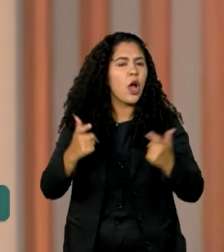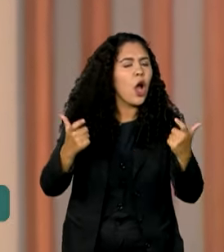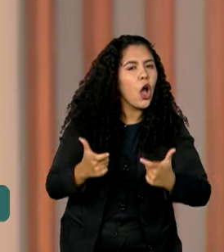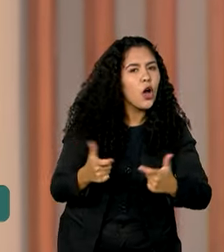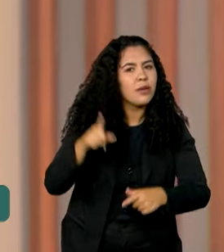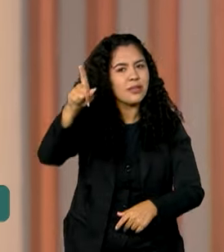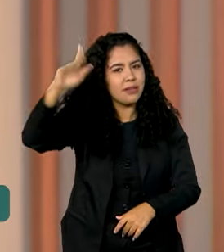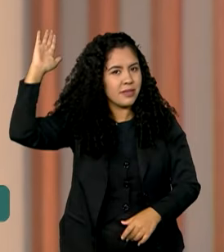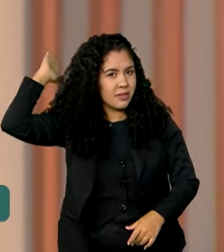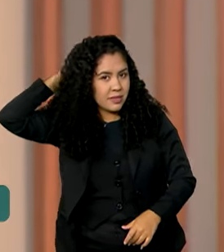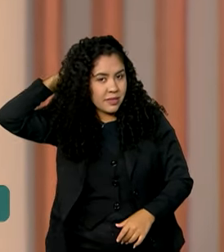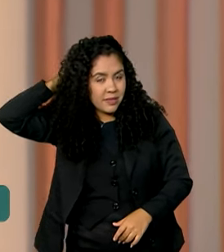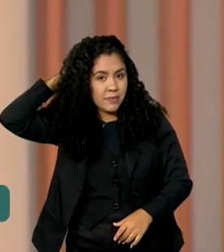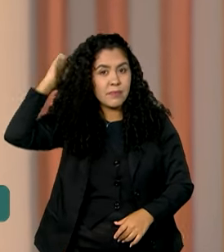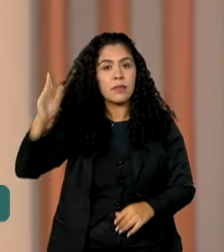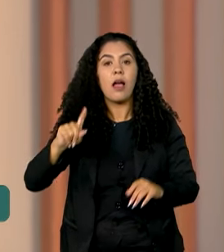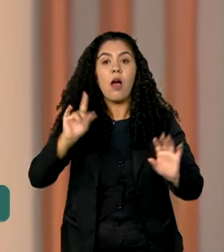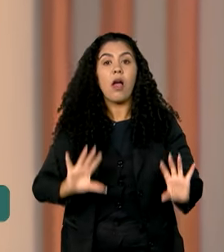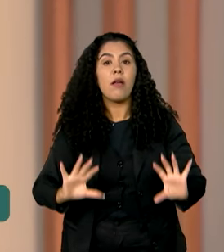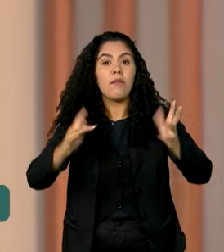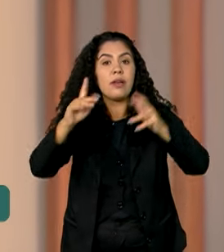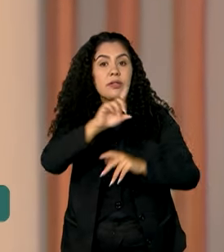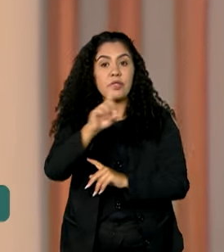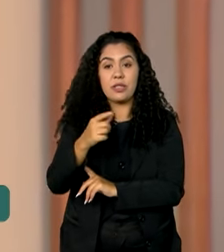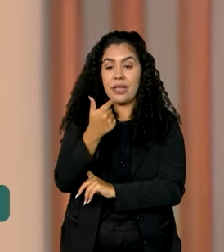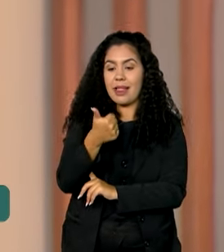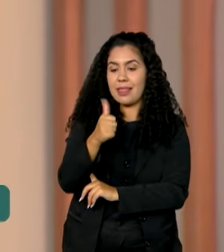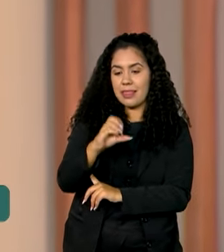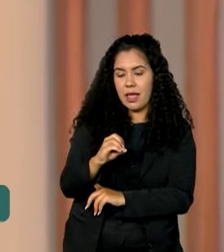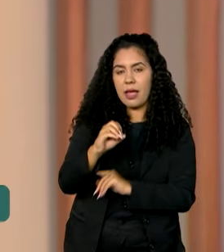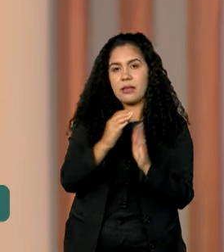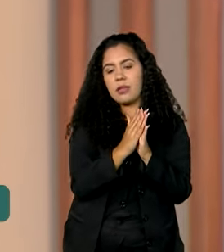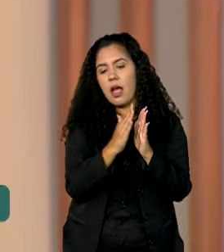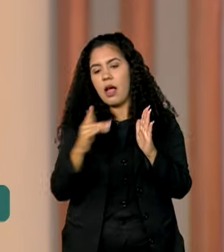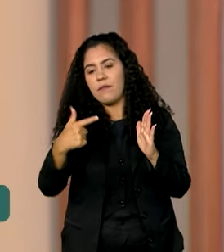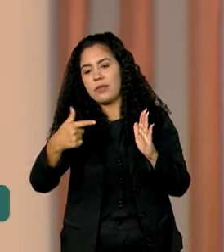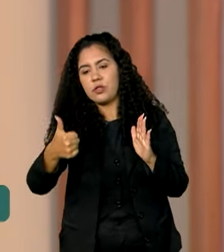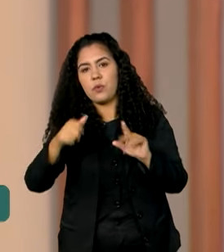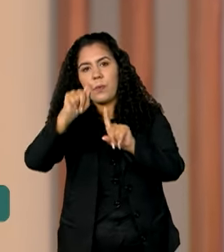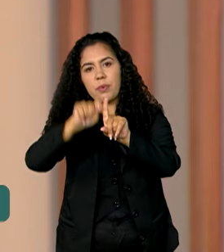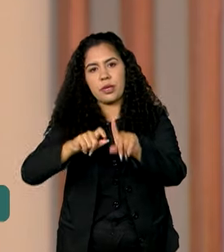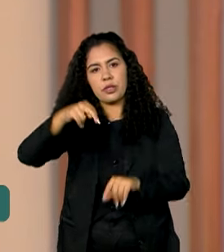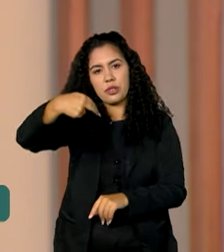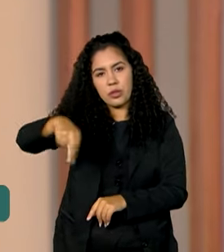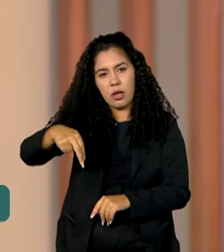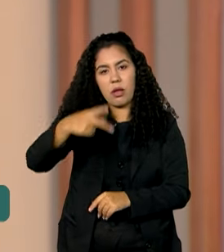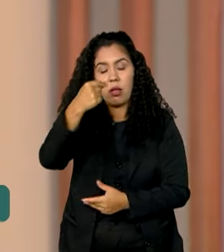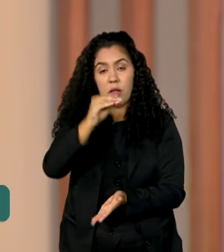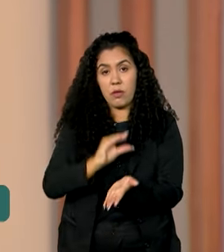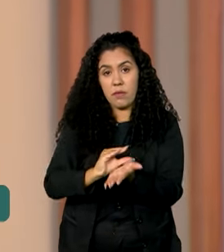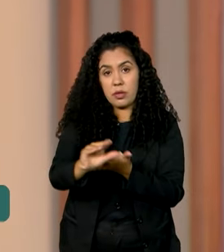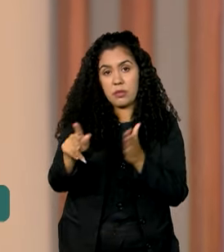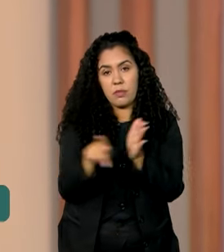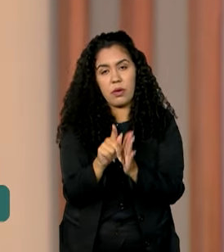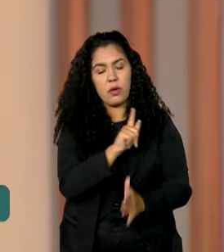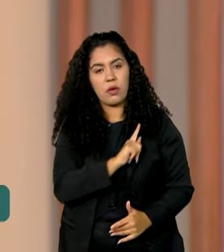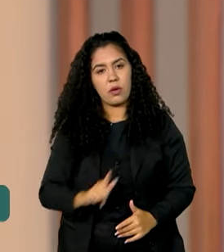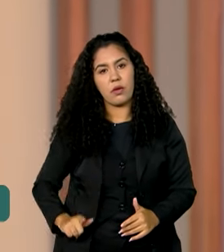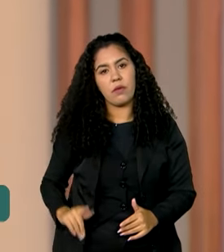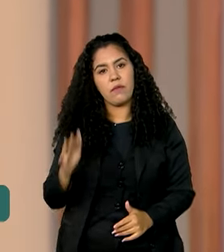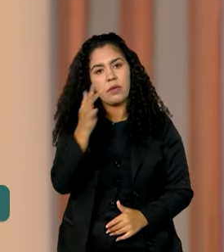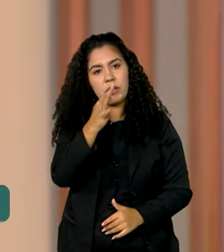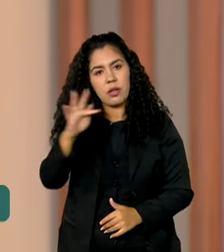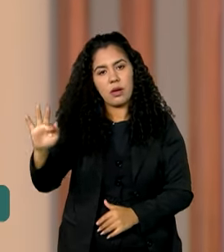no coração da Amazônia. O evento vai ocorrer entre os dias 10 e 21 de novembro. Os investimentos do governo federal para a